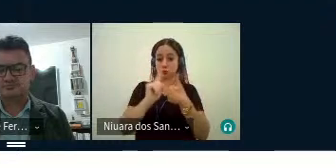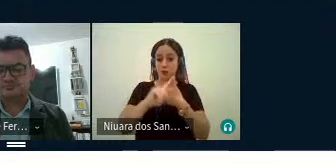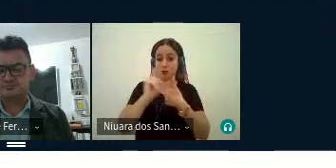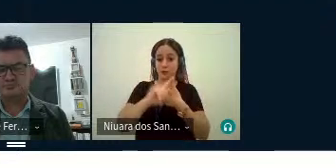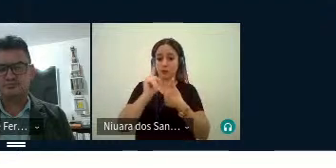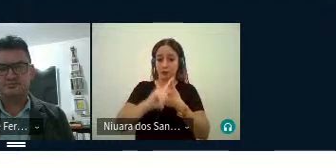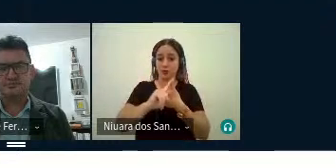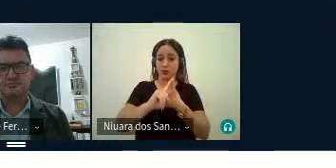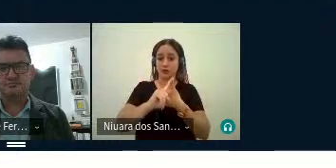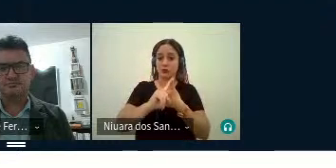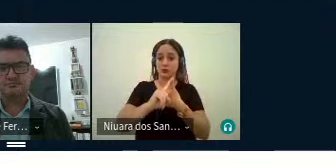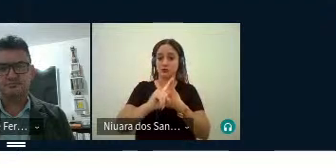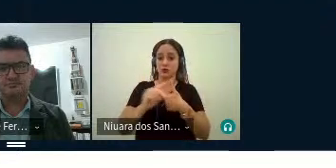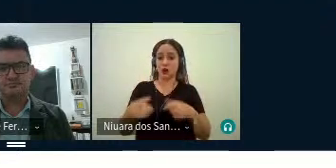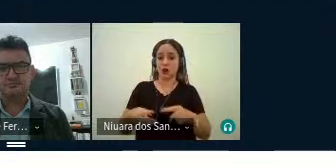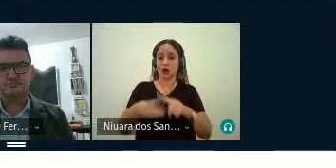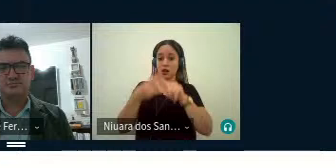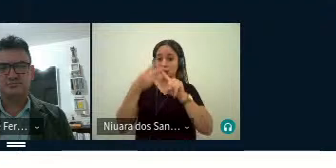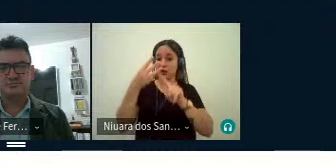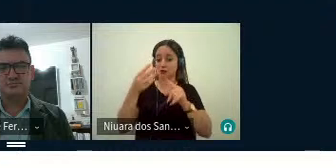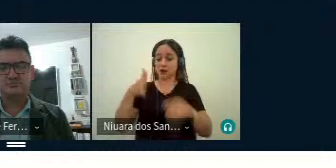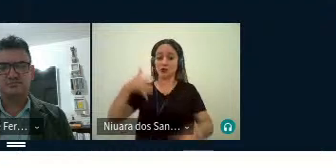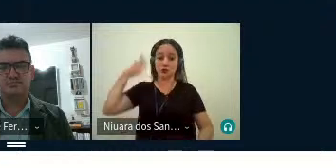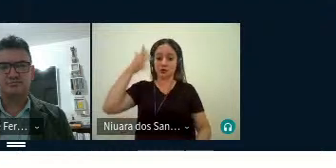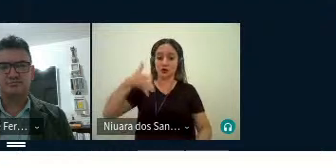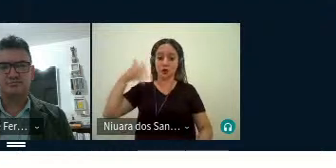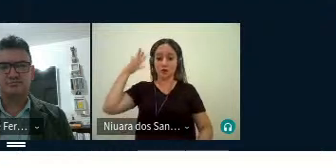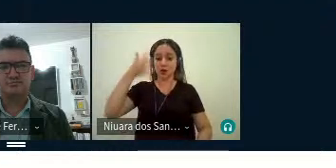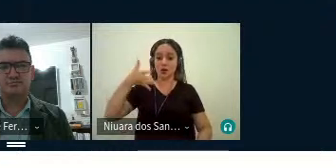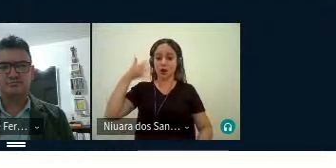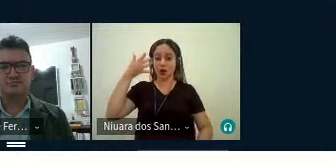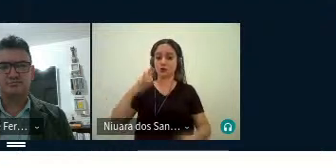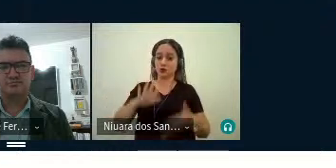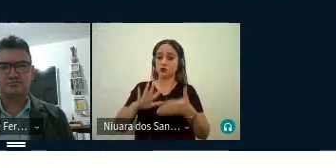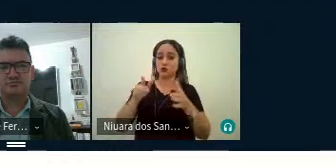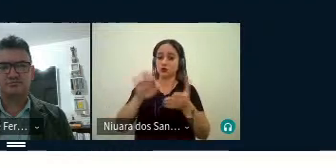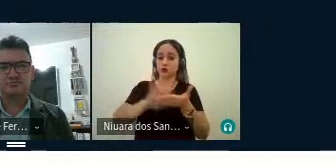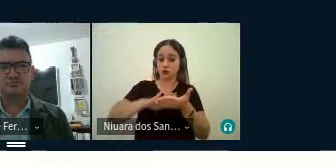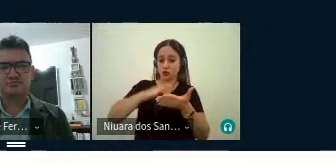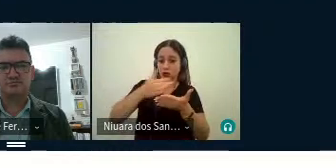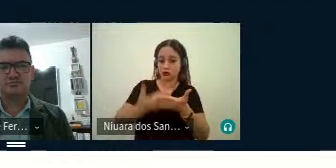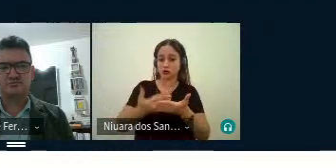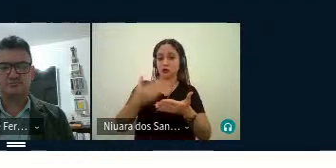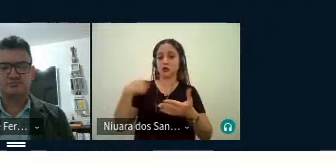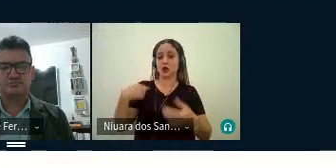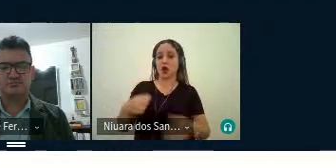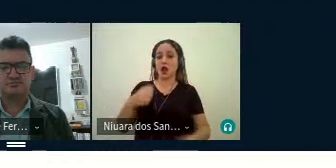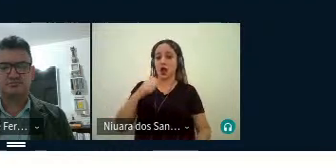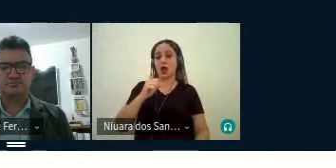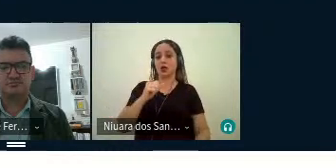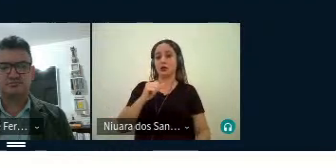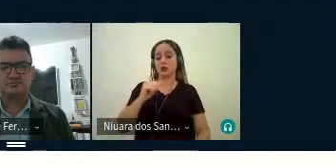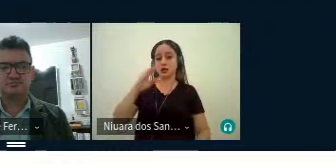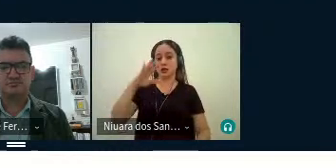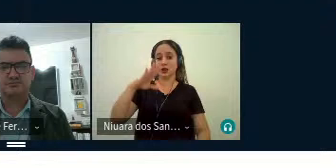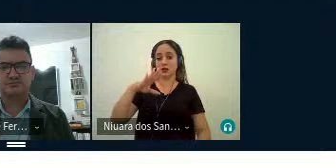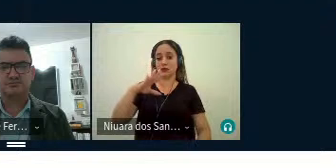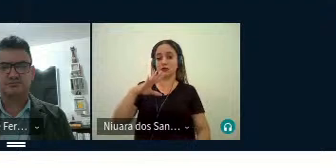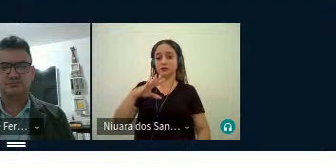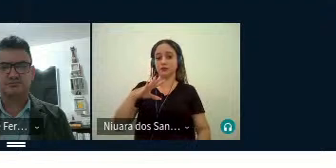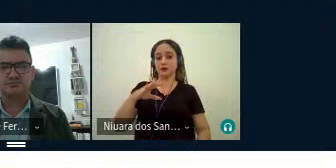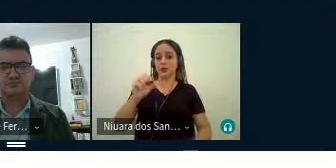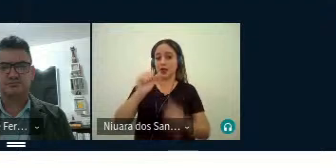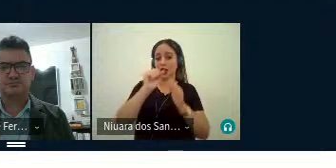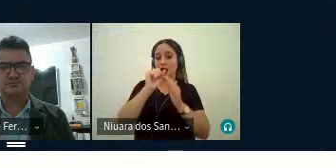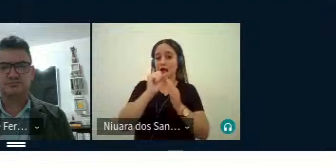denominado Terceiro Seminário Interdepartamental de Estudos sobre Tradução na Amazônia, o CETAL, e o segundo, intitulado